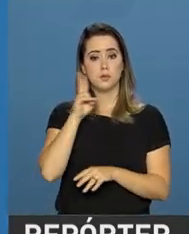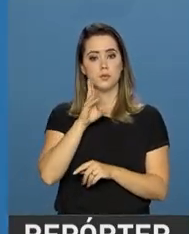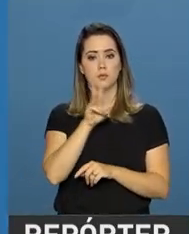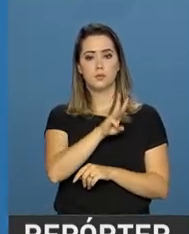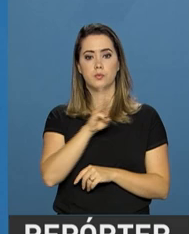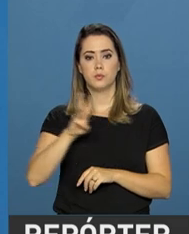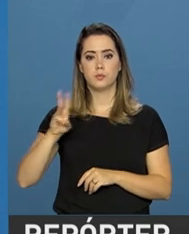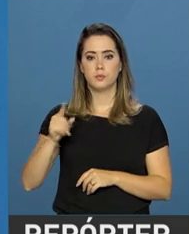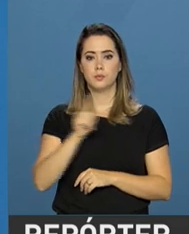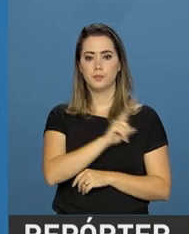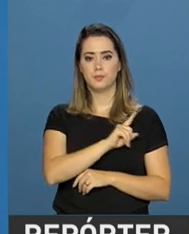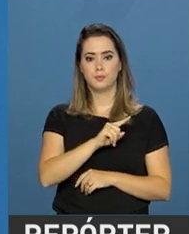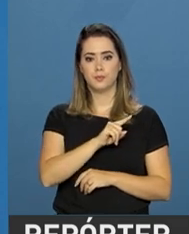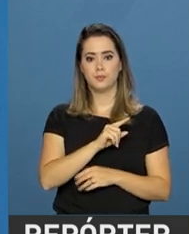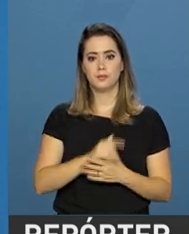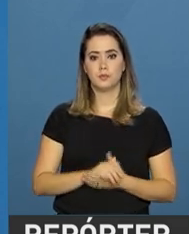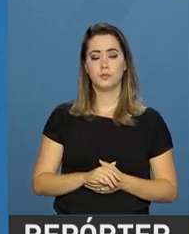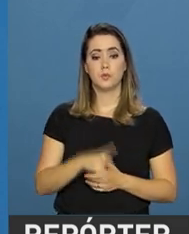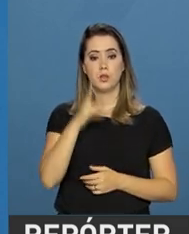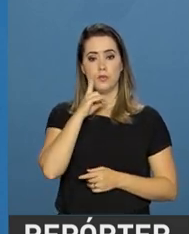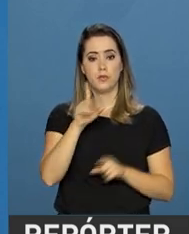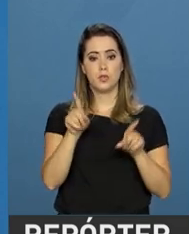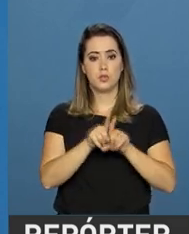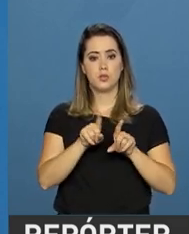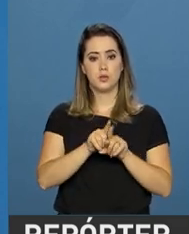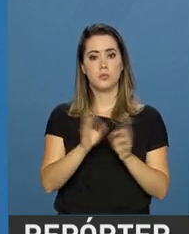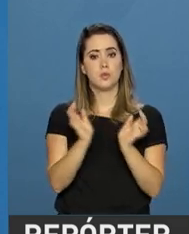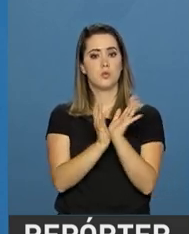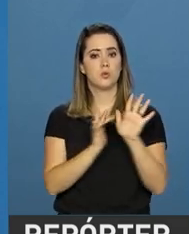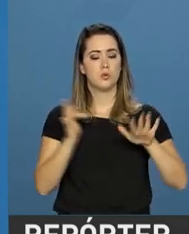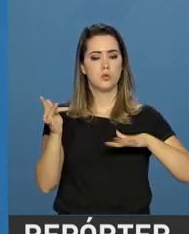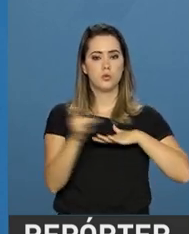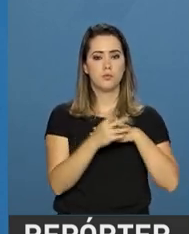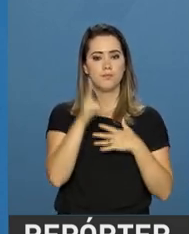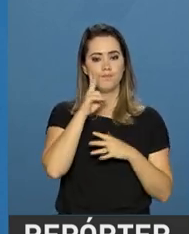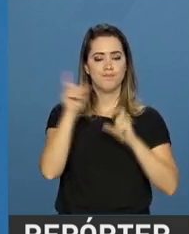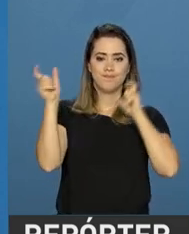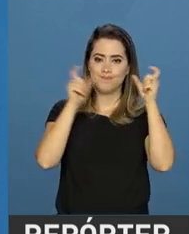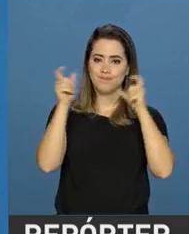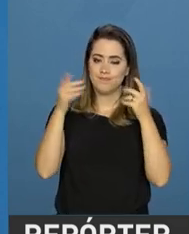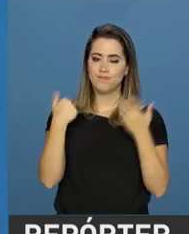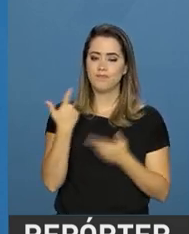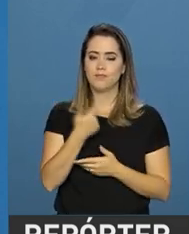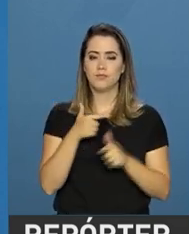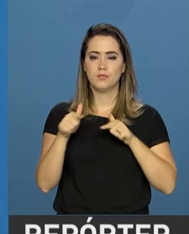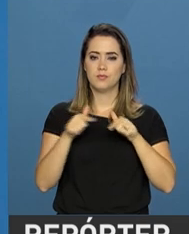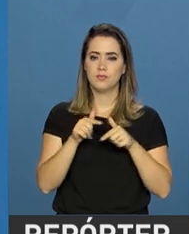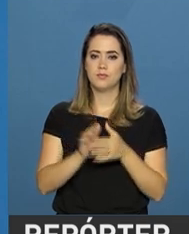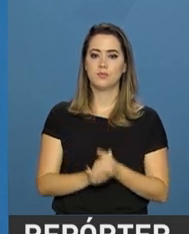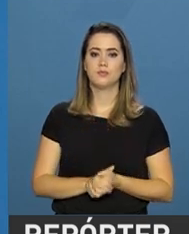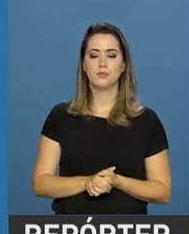acesse o site da pesquisa. Acompanhe também nossas redes sociais e fique por dentro das nossas ações.